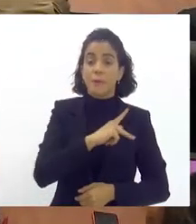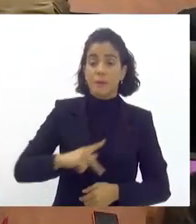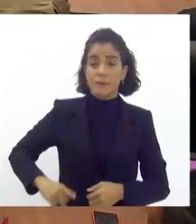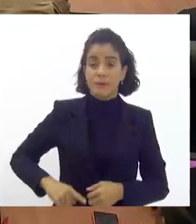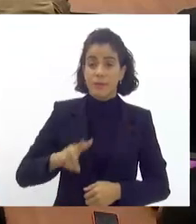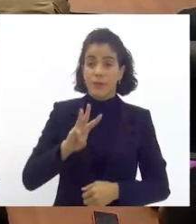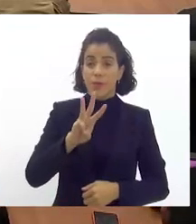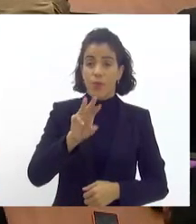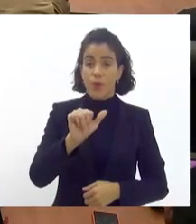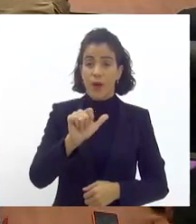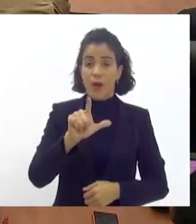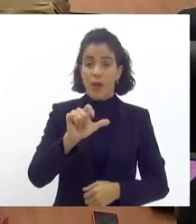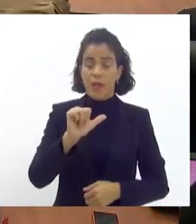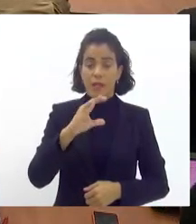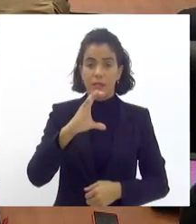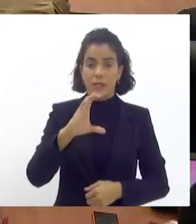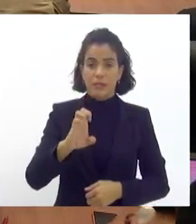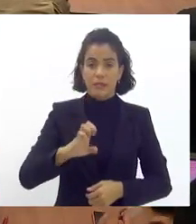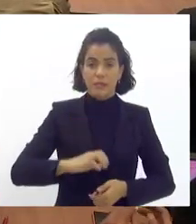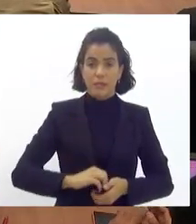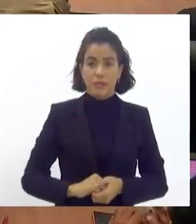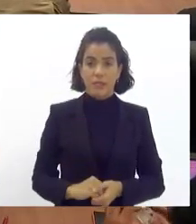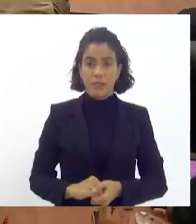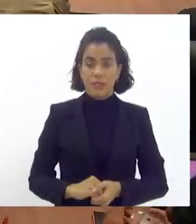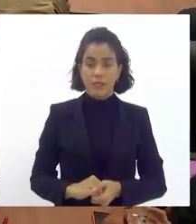peraí só um minutinho pronto